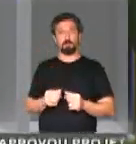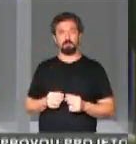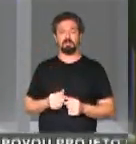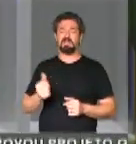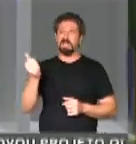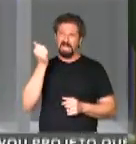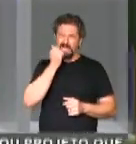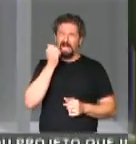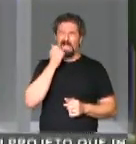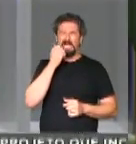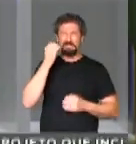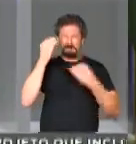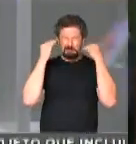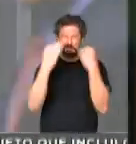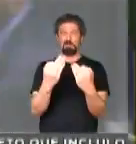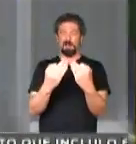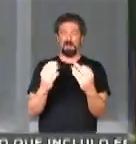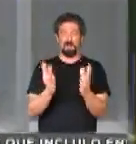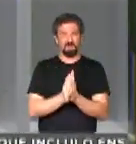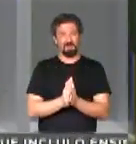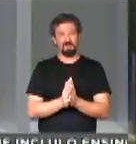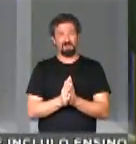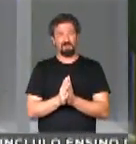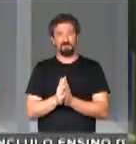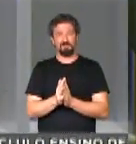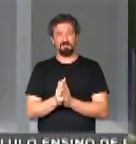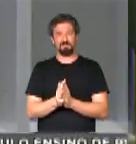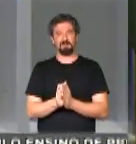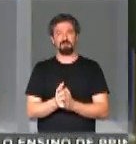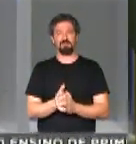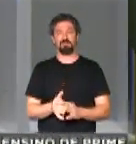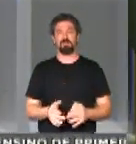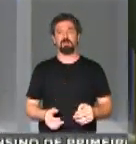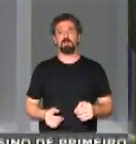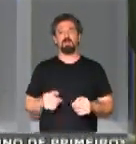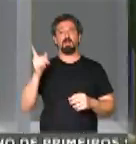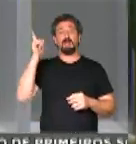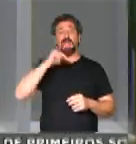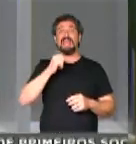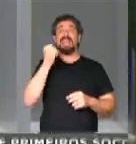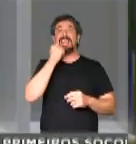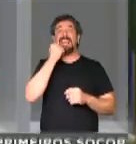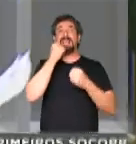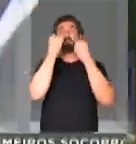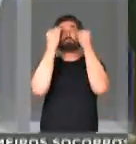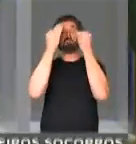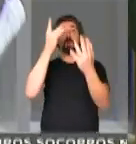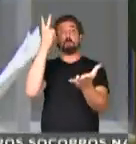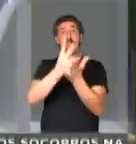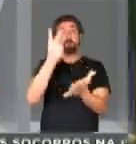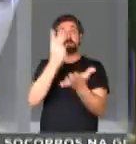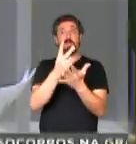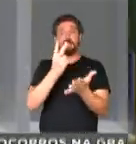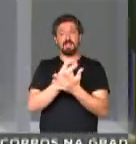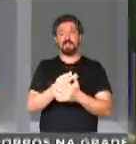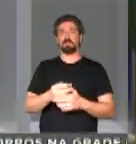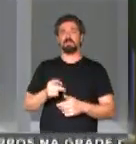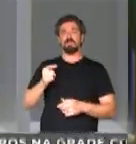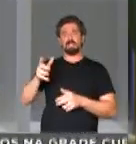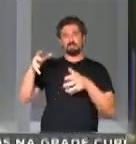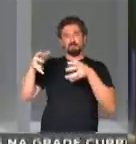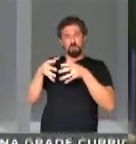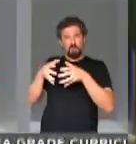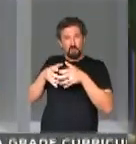disfarçatez imensa, sem tamanho, beira o cinismo, a enganação dessa